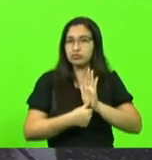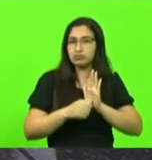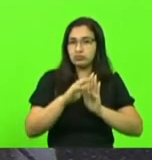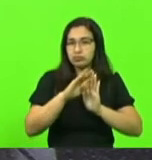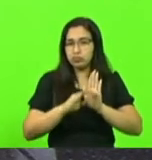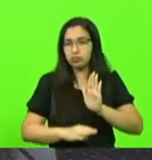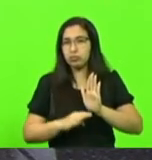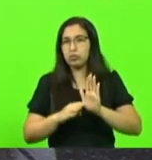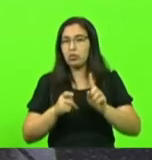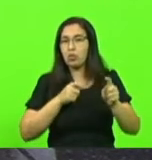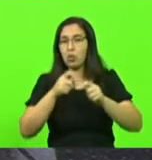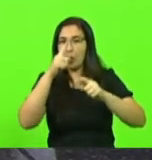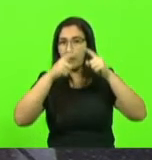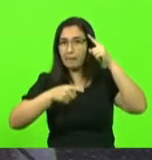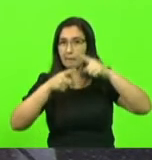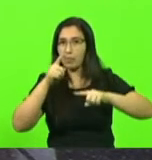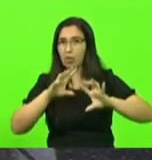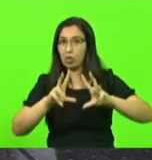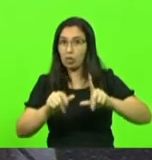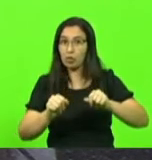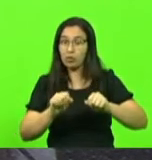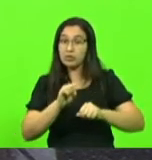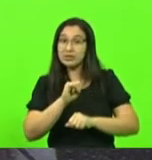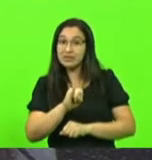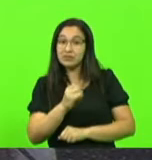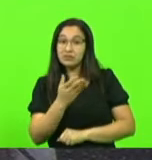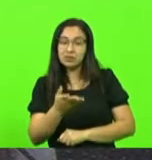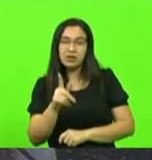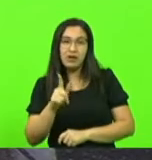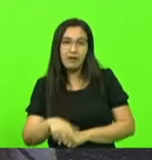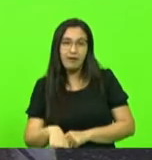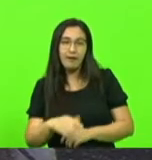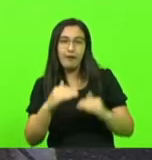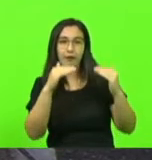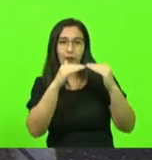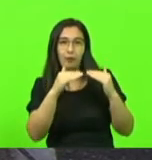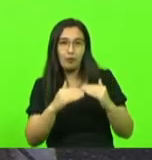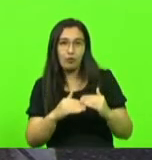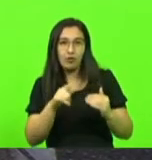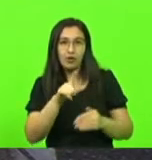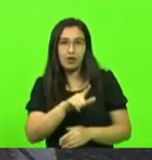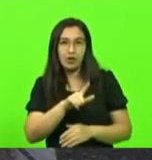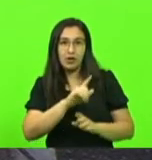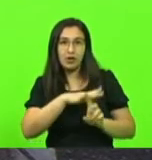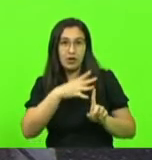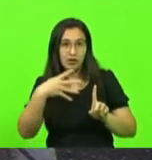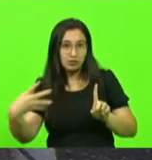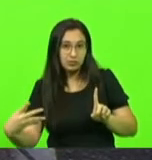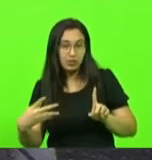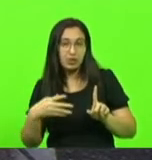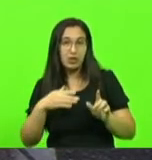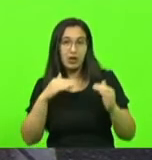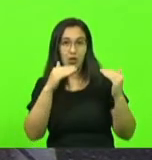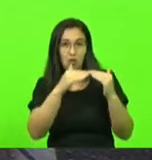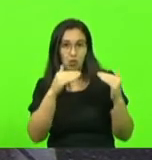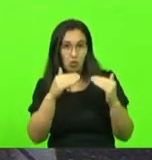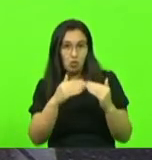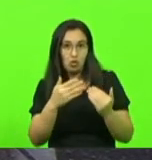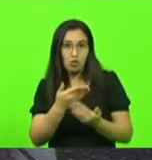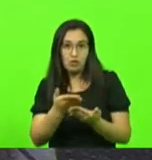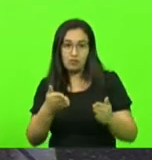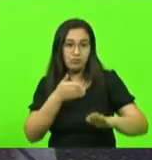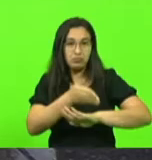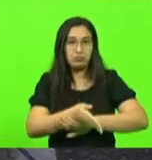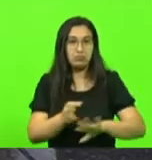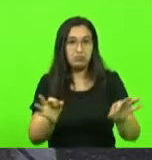Vamos controlar se tu é a favor de movimento LGBT, por exemplo. Se tu não for a favor de movimento LGBT, tu não entra em mais lugar